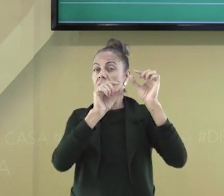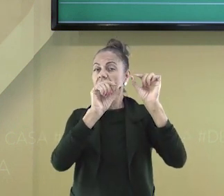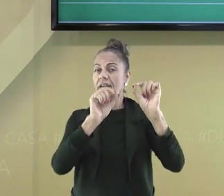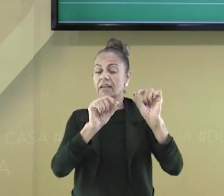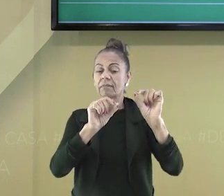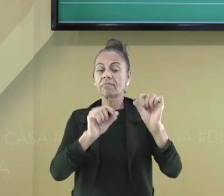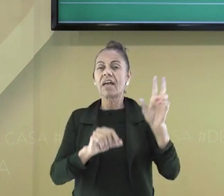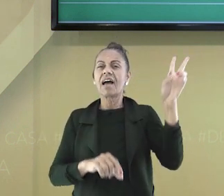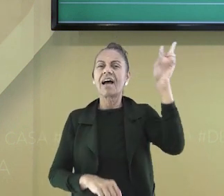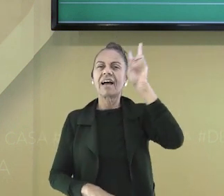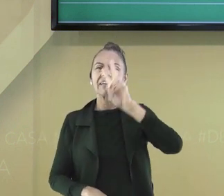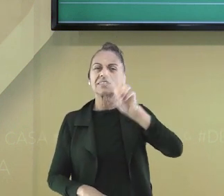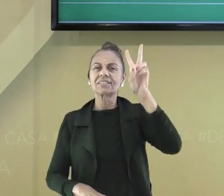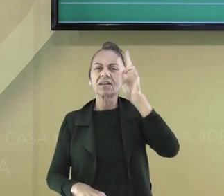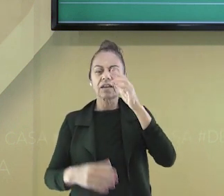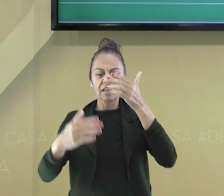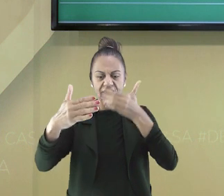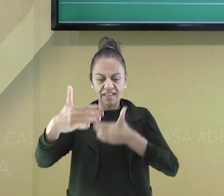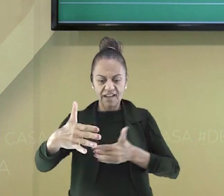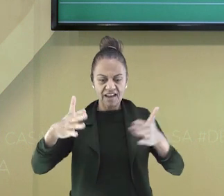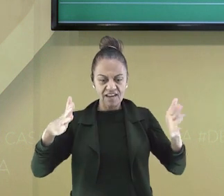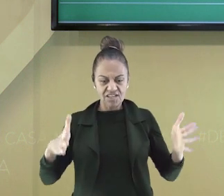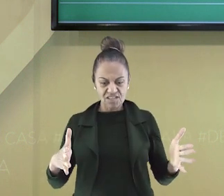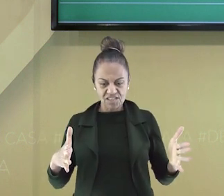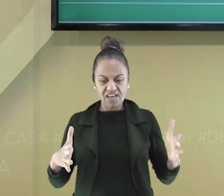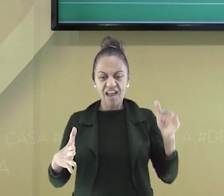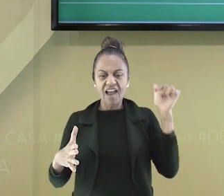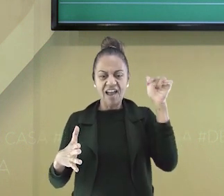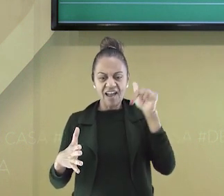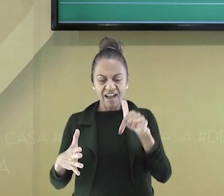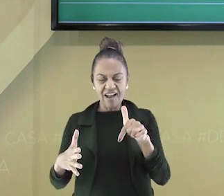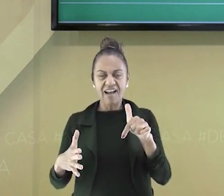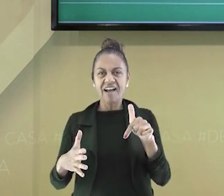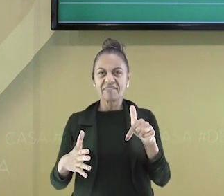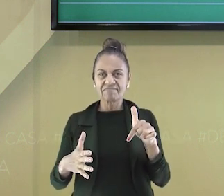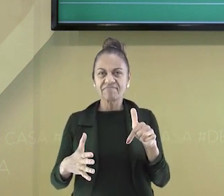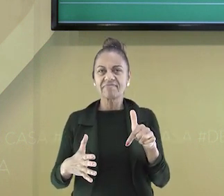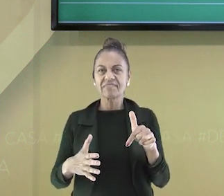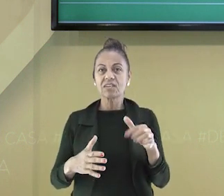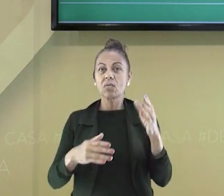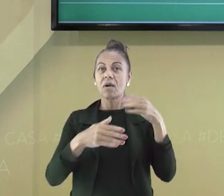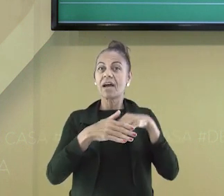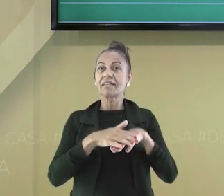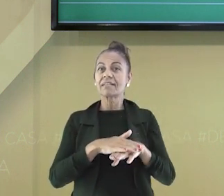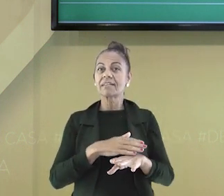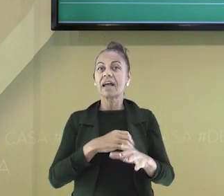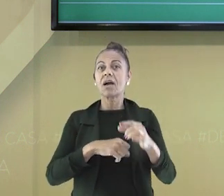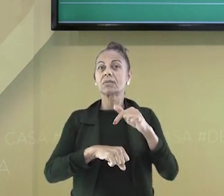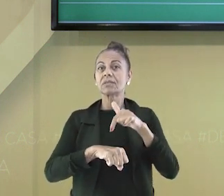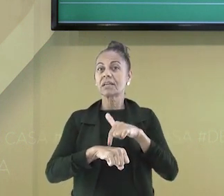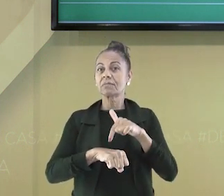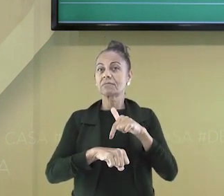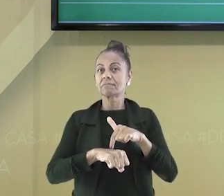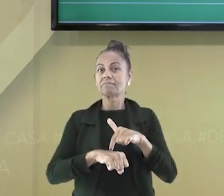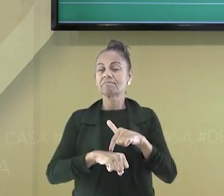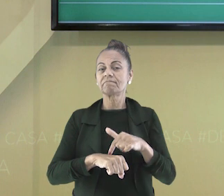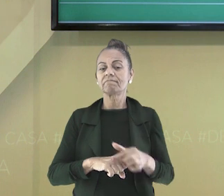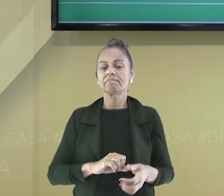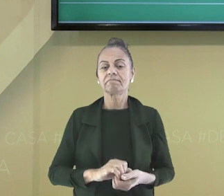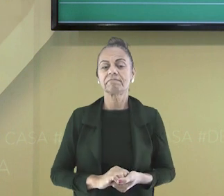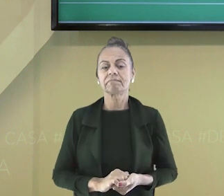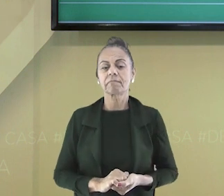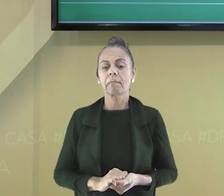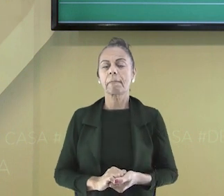A história da Caixinha de Guardar o Tempo, escrita por Alessandra Roscoeira.